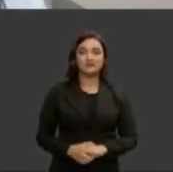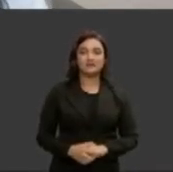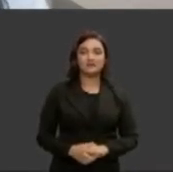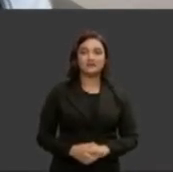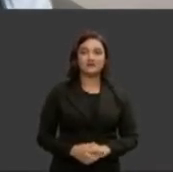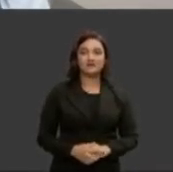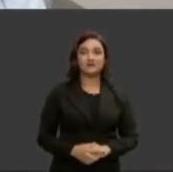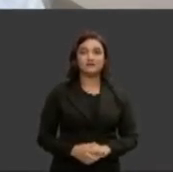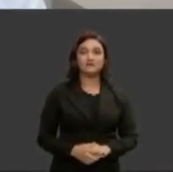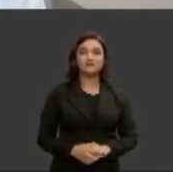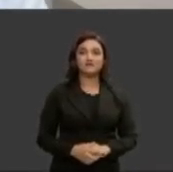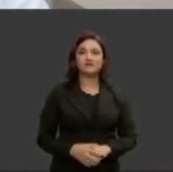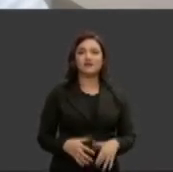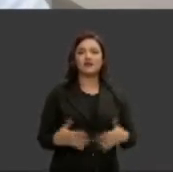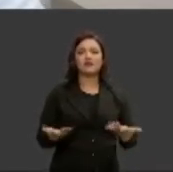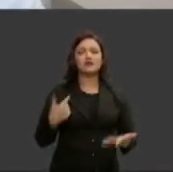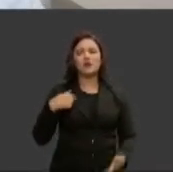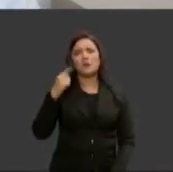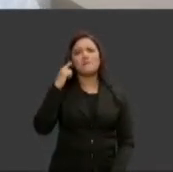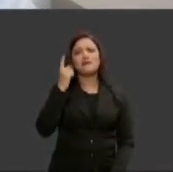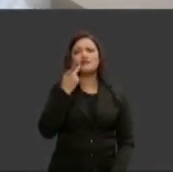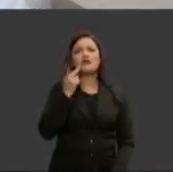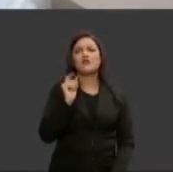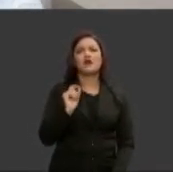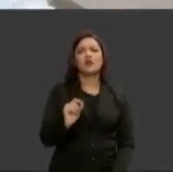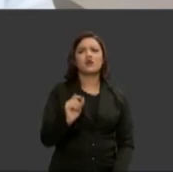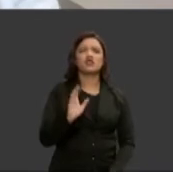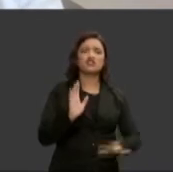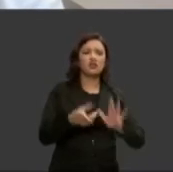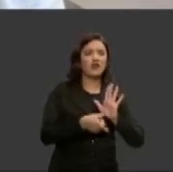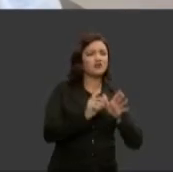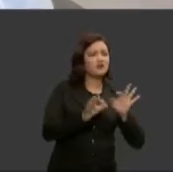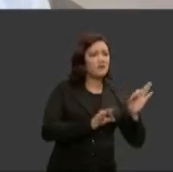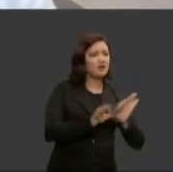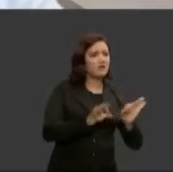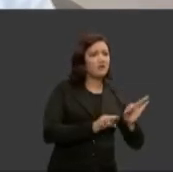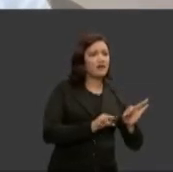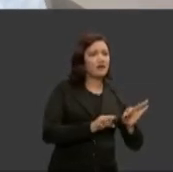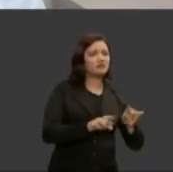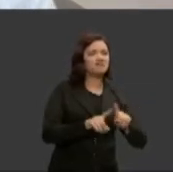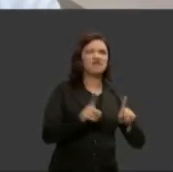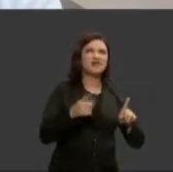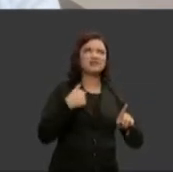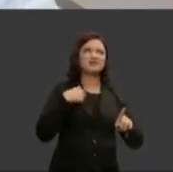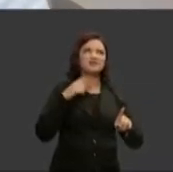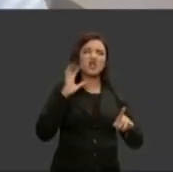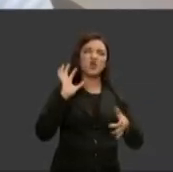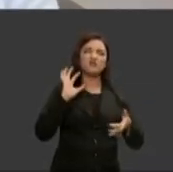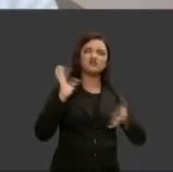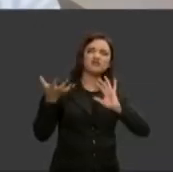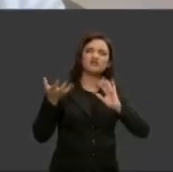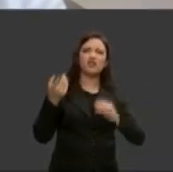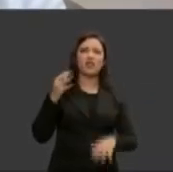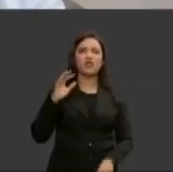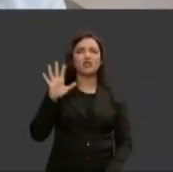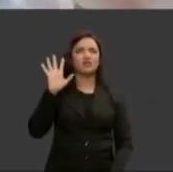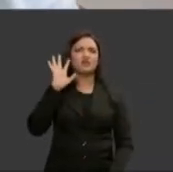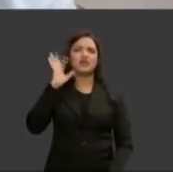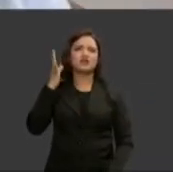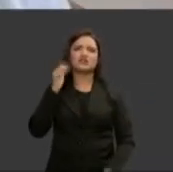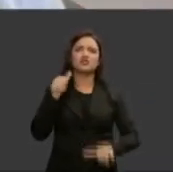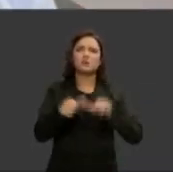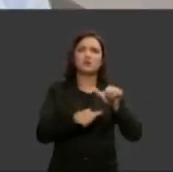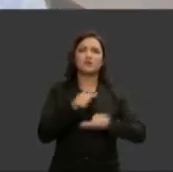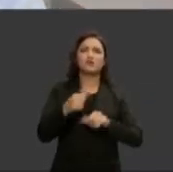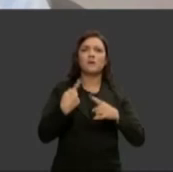mim eu pensei o que falar tinha preparado algumas coisas mas não resolvi não falar sobre o que eu ia falar